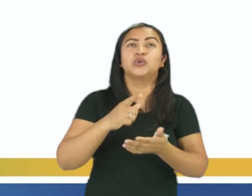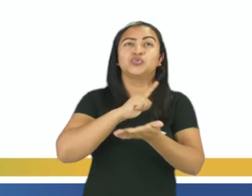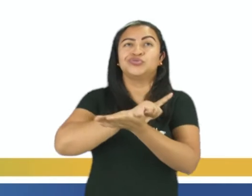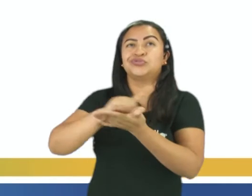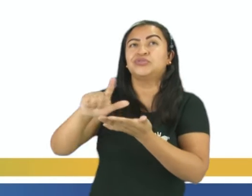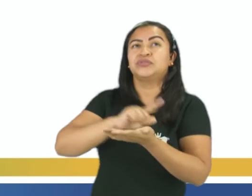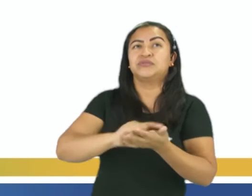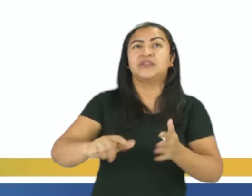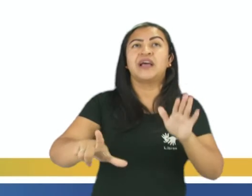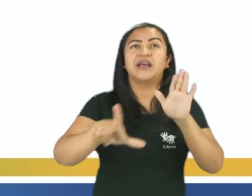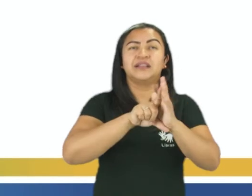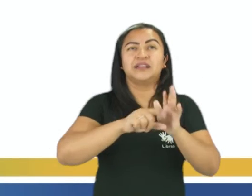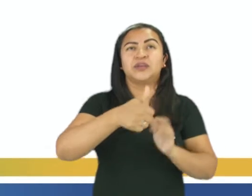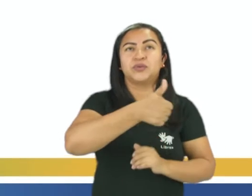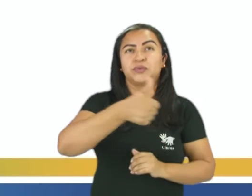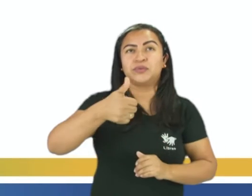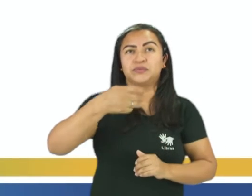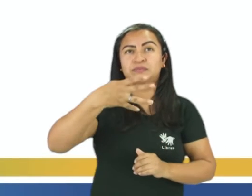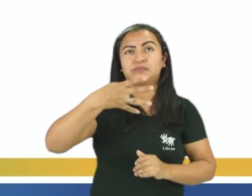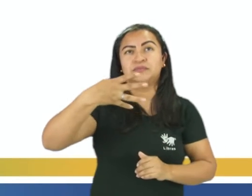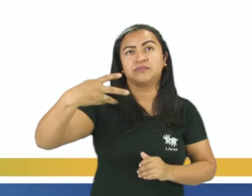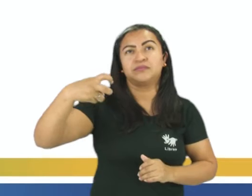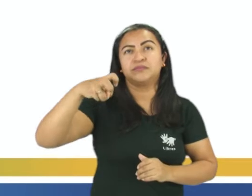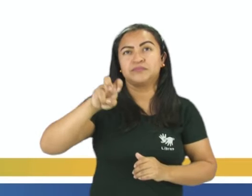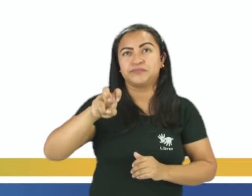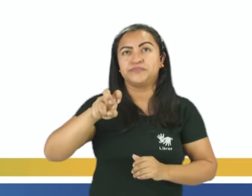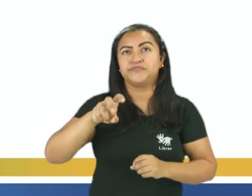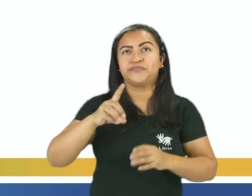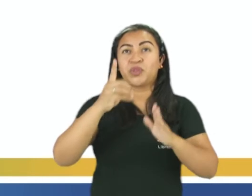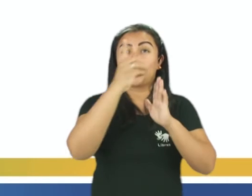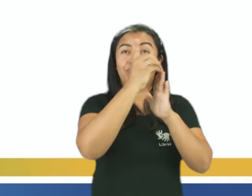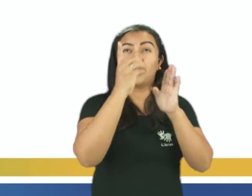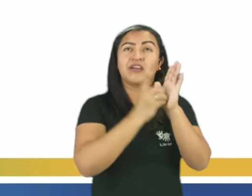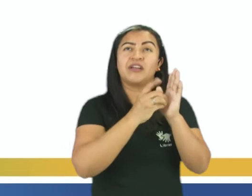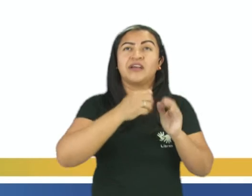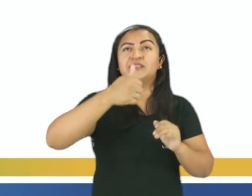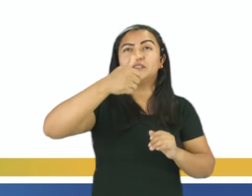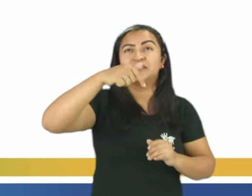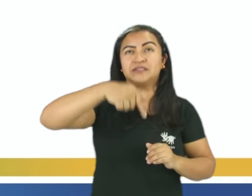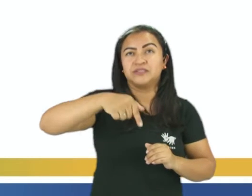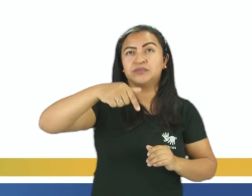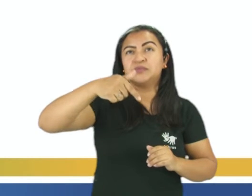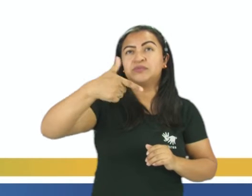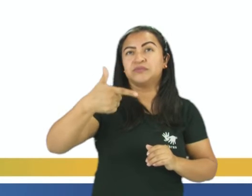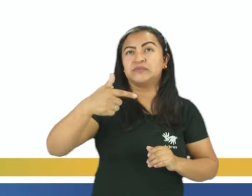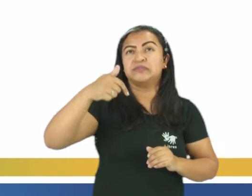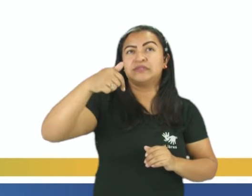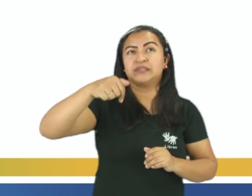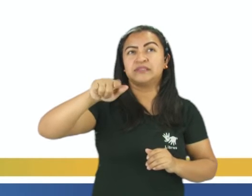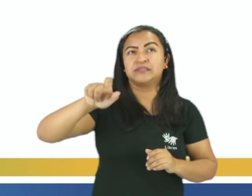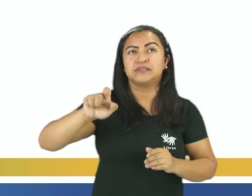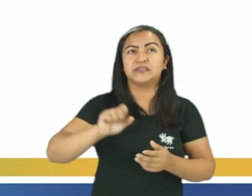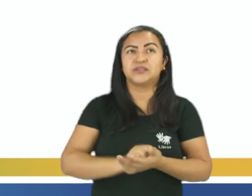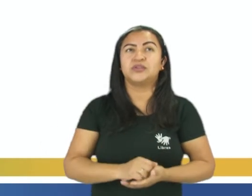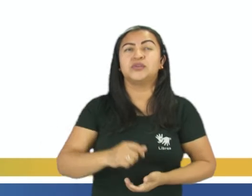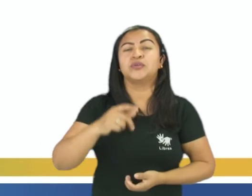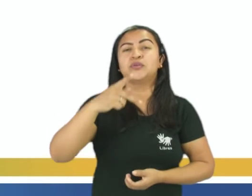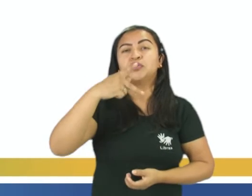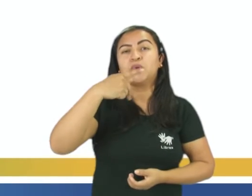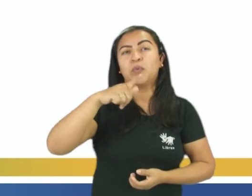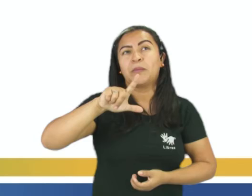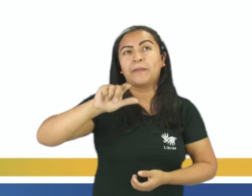.445, regulamentada pelo Decreto nº 7.217. O Plan SAB